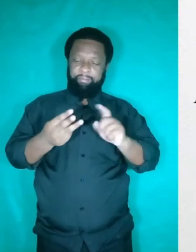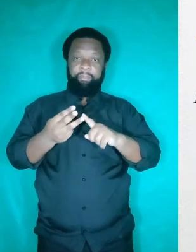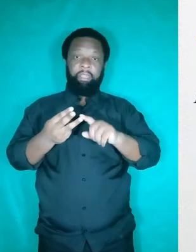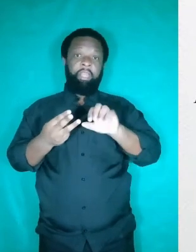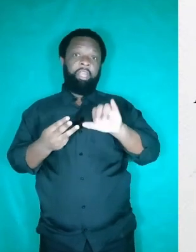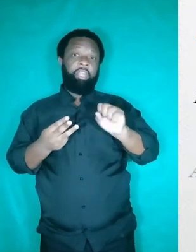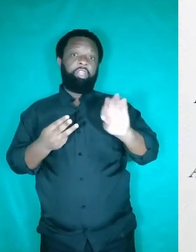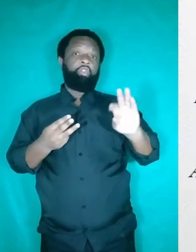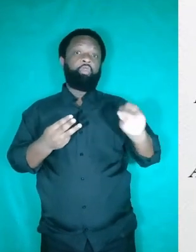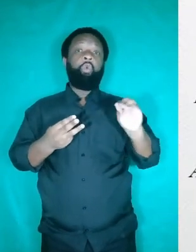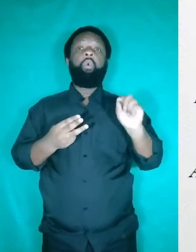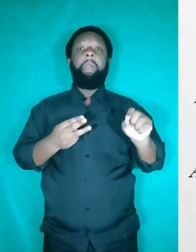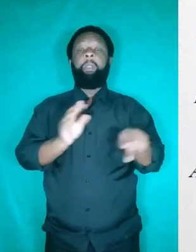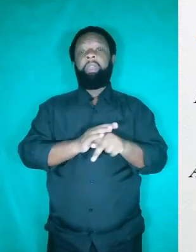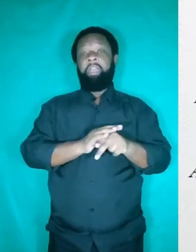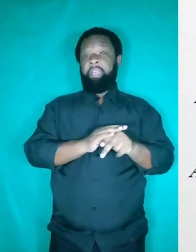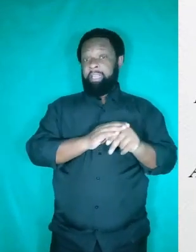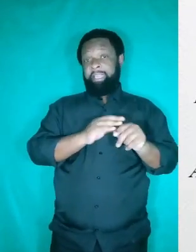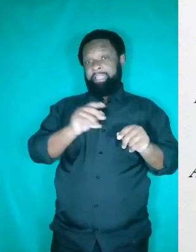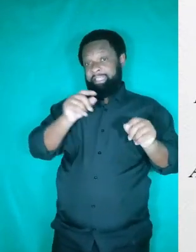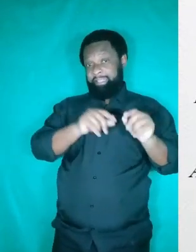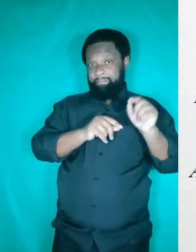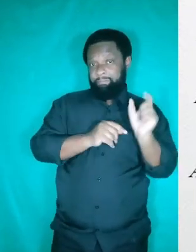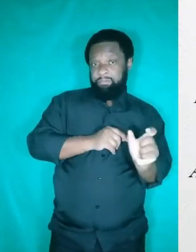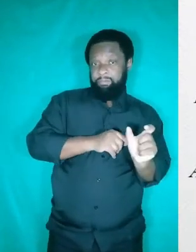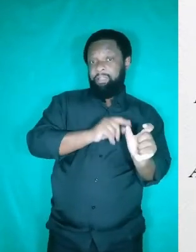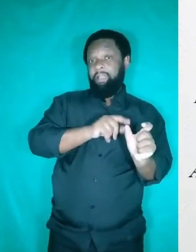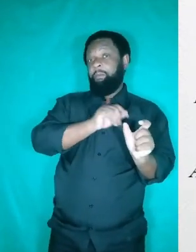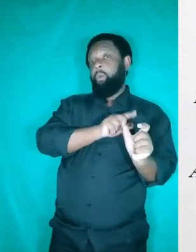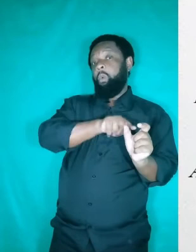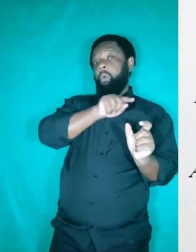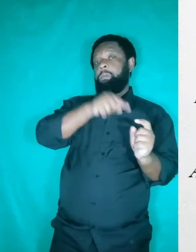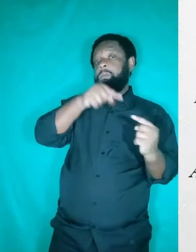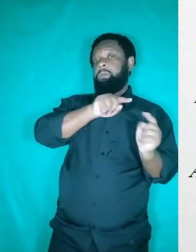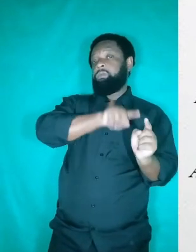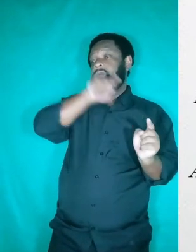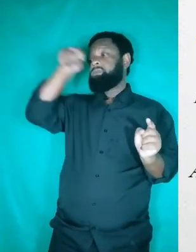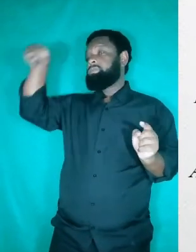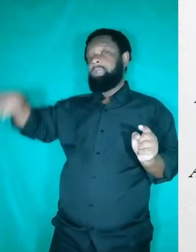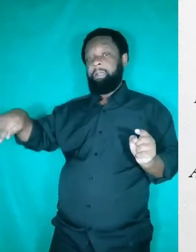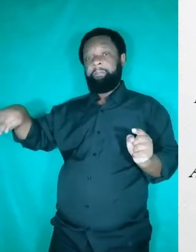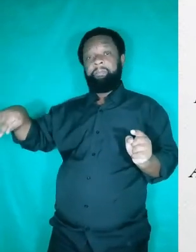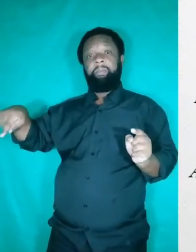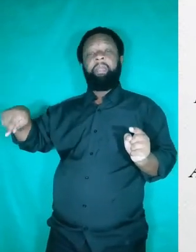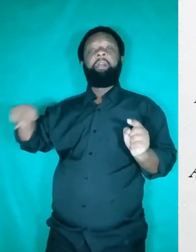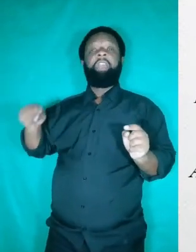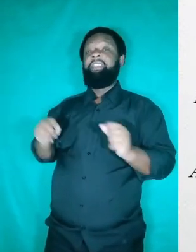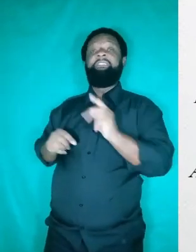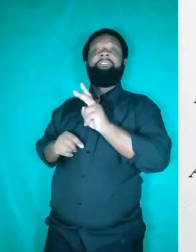antecipar uma informação. A principal causa de zero no Enem é esta, a fuga ao tema.